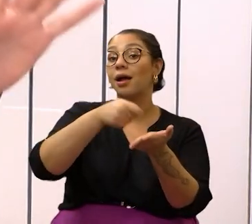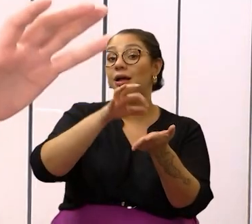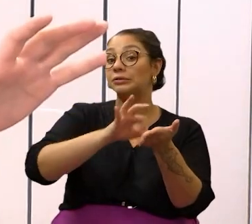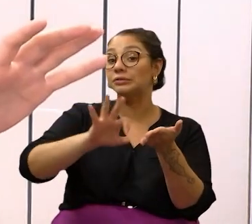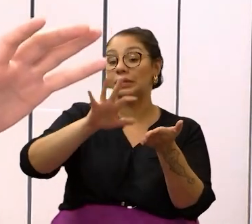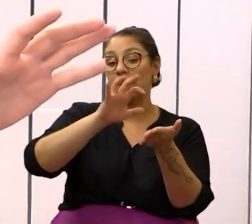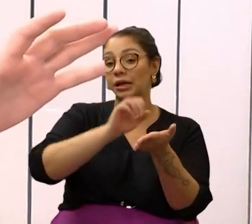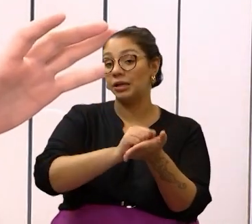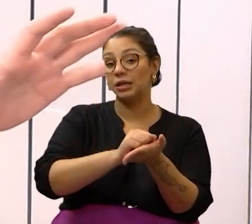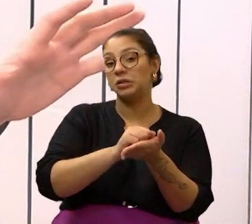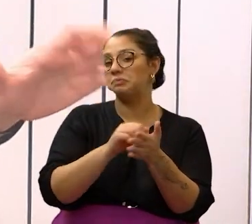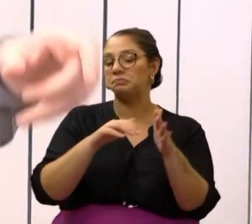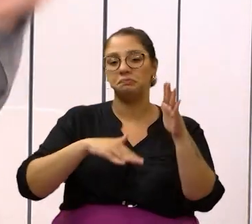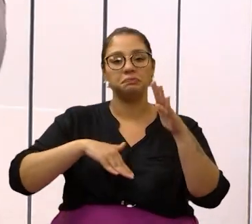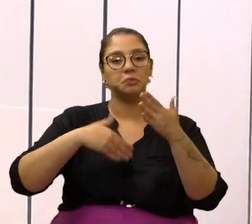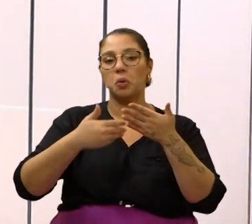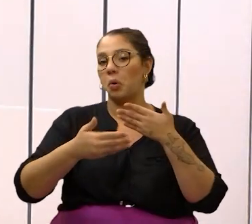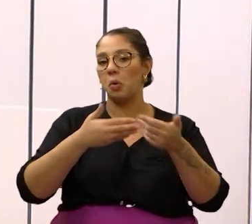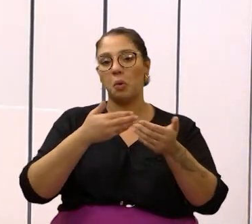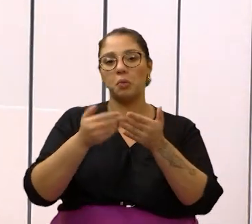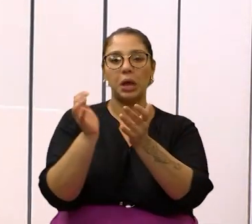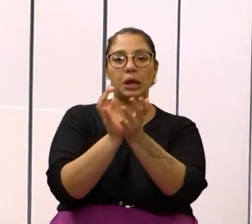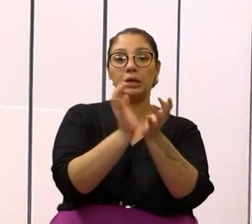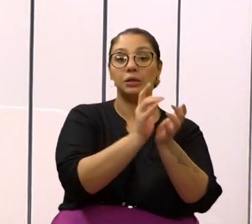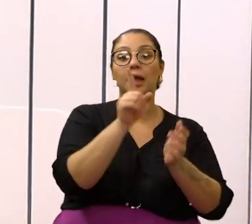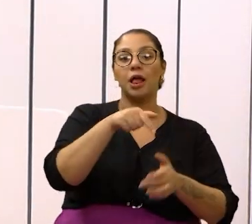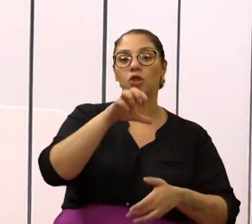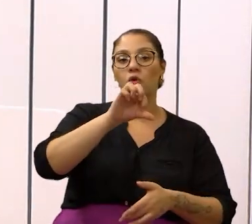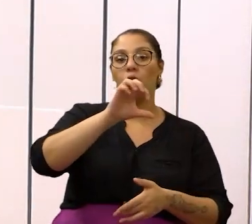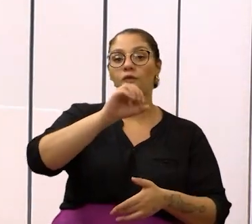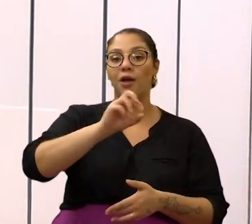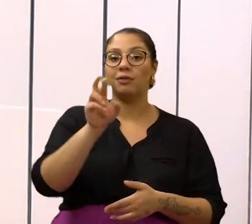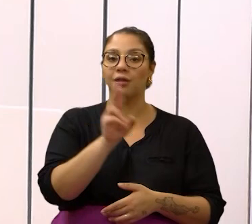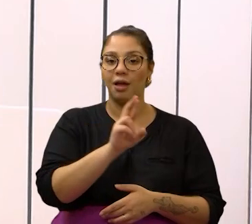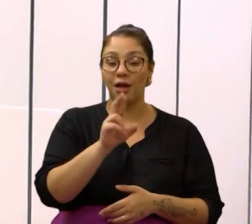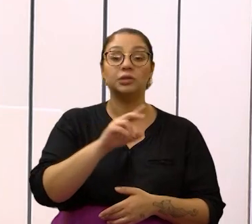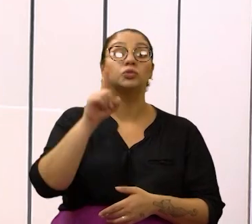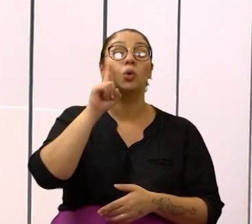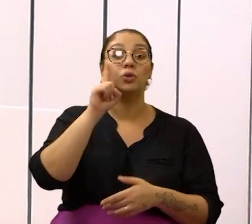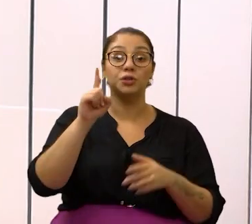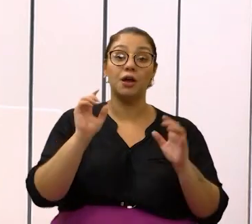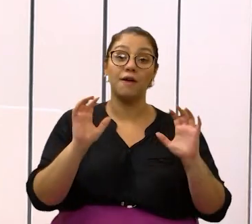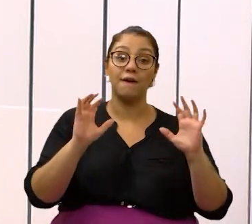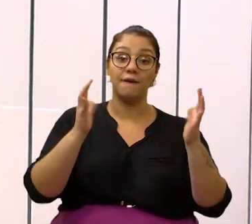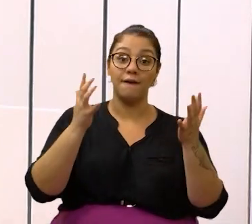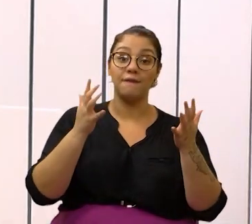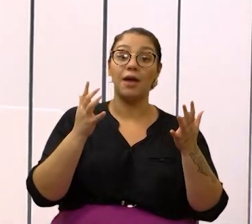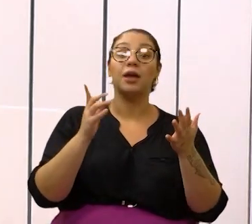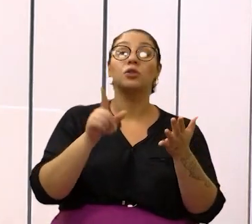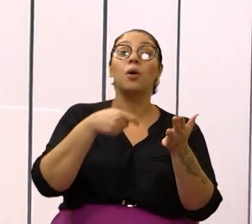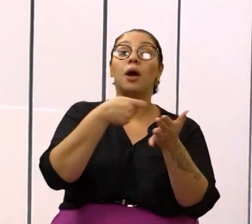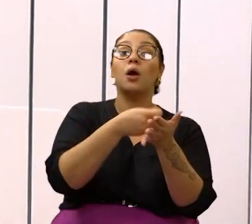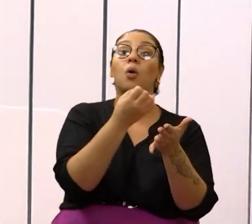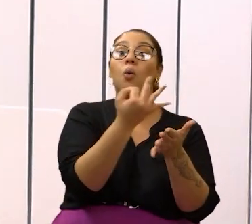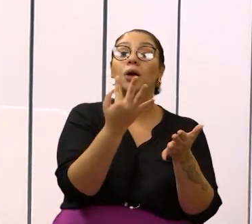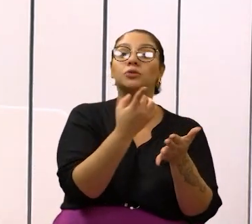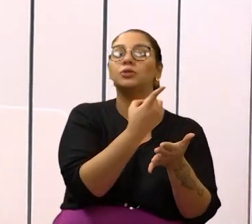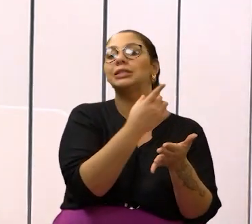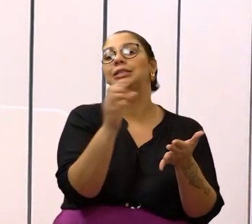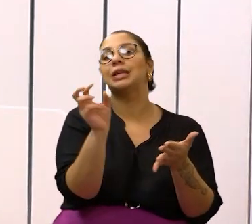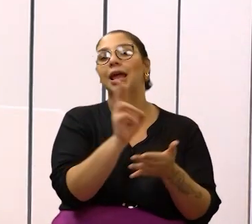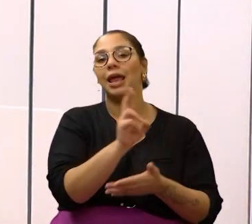independentemente da categoria, é de R$ 90. No dia do evento, o valor é de R$